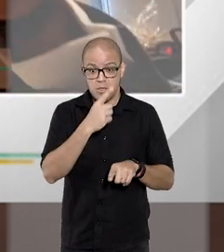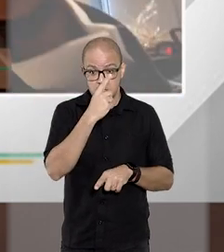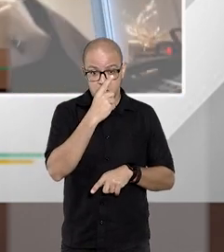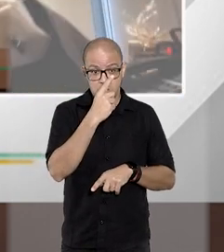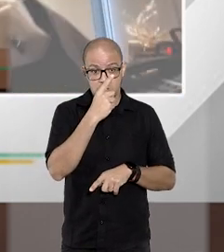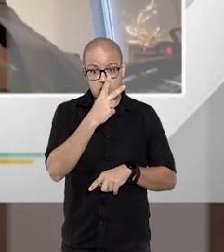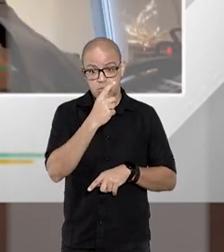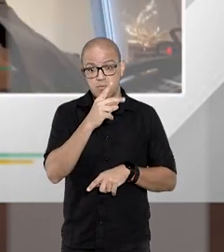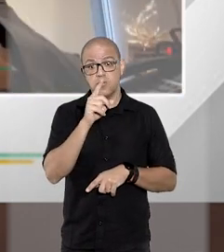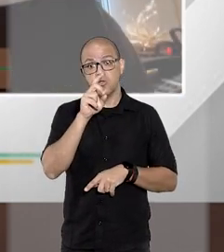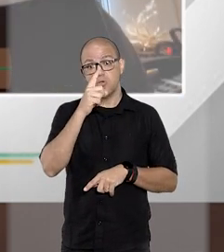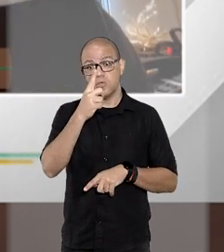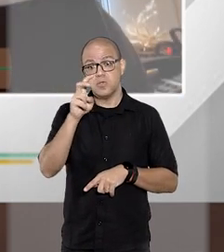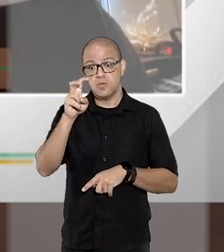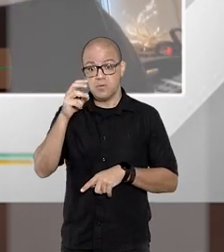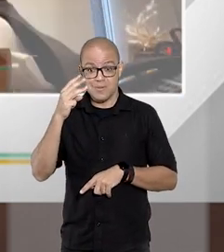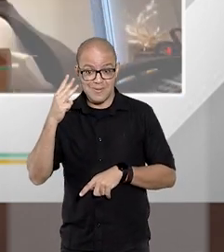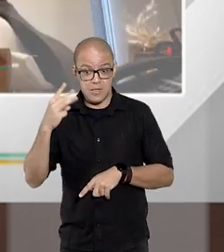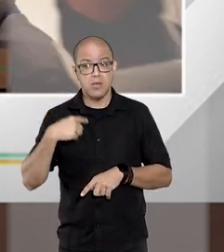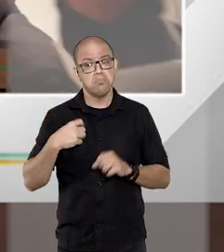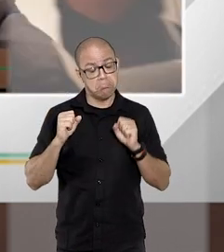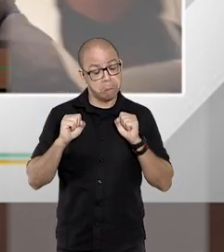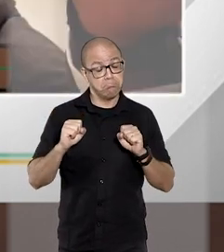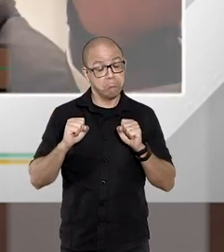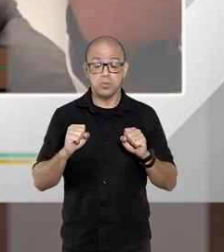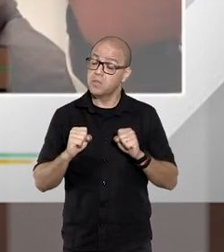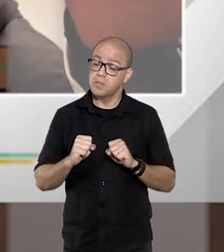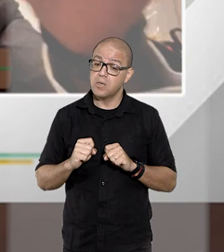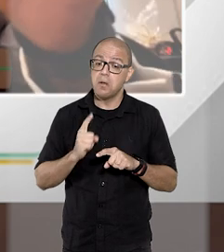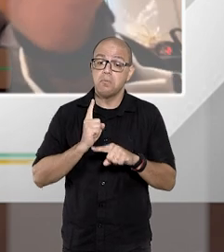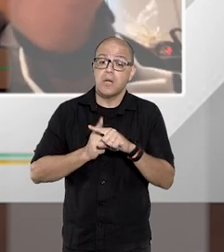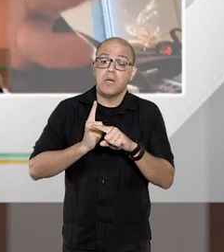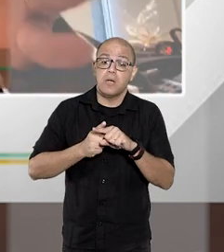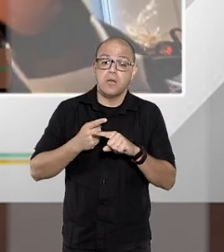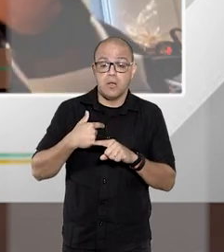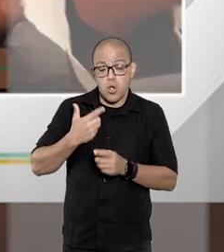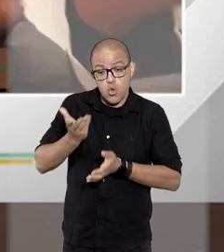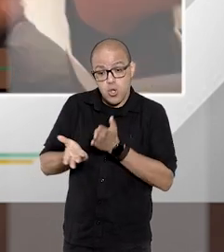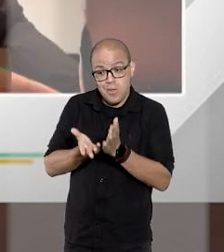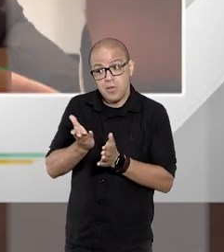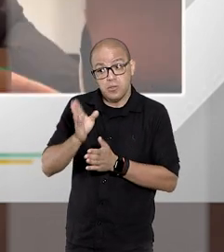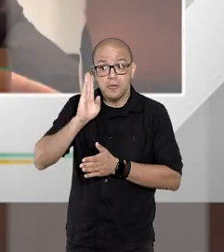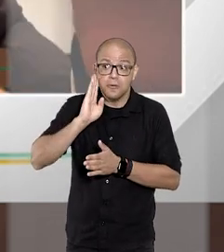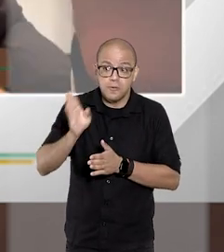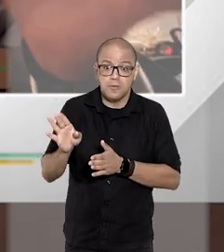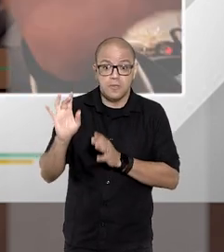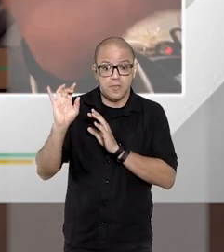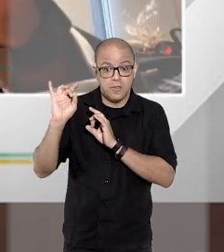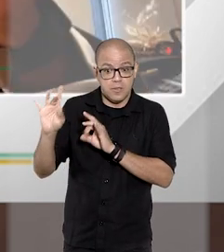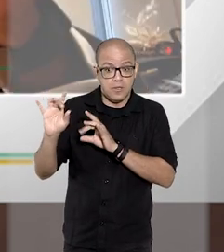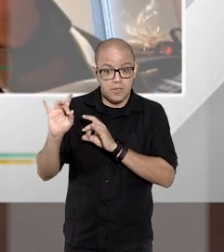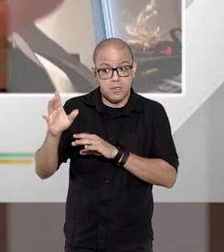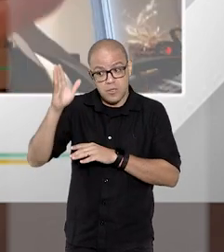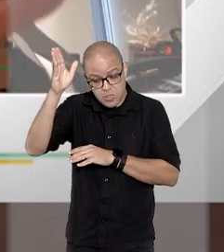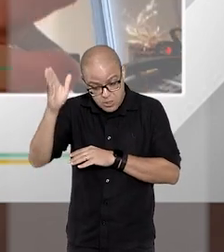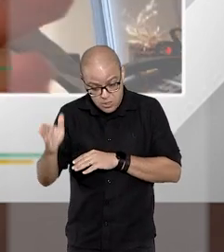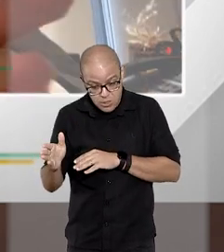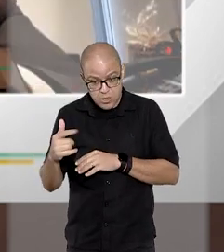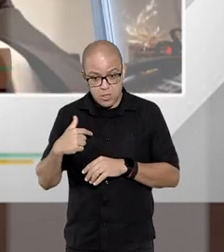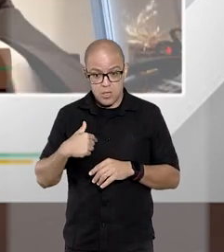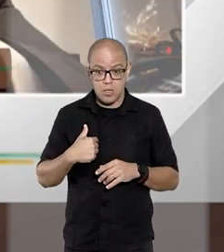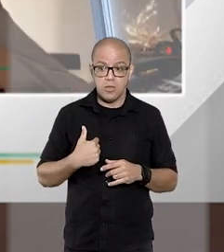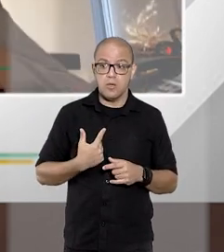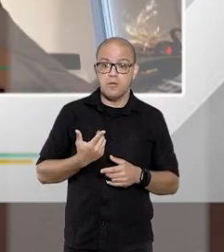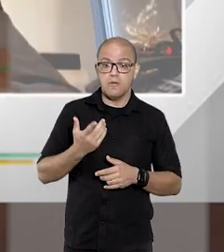.153 eu posso e posso justamente por isso porque eu estou tratando num rito específico num rito céleri